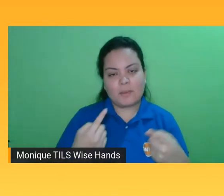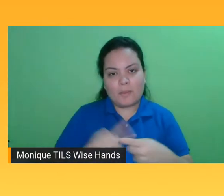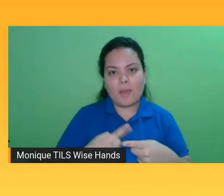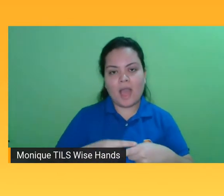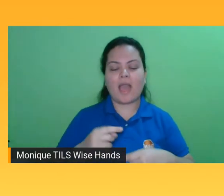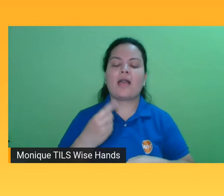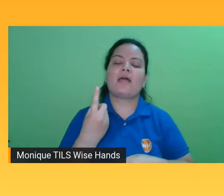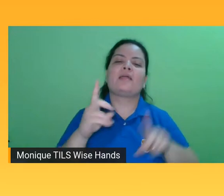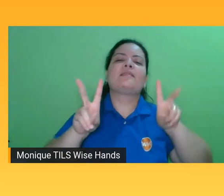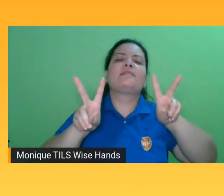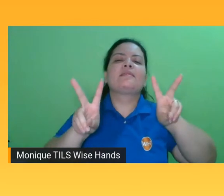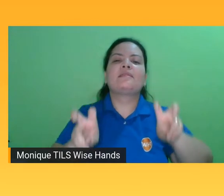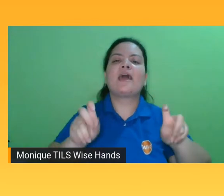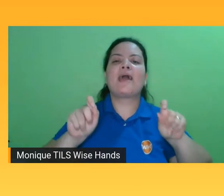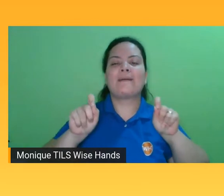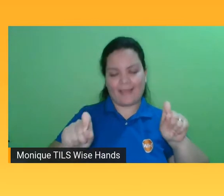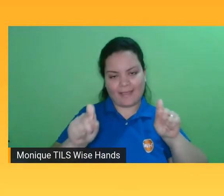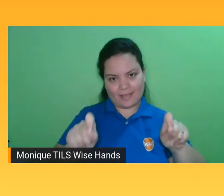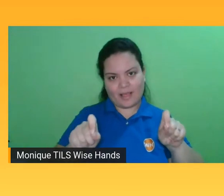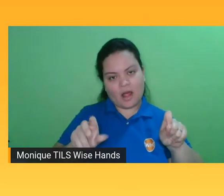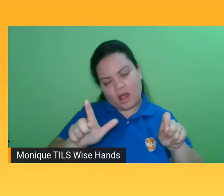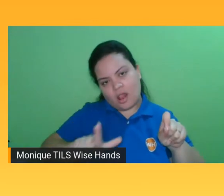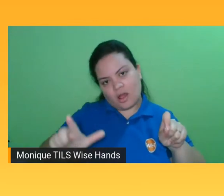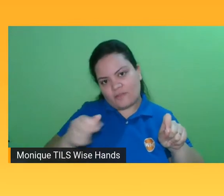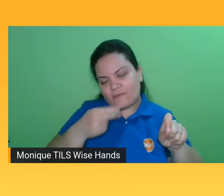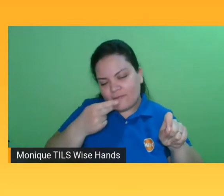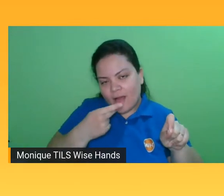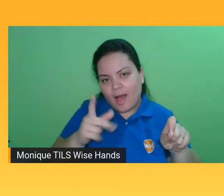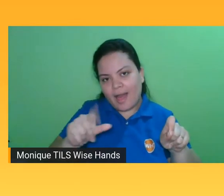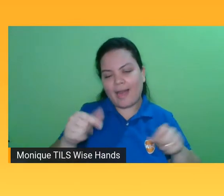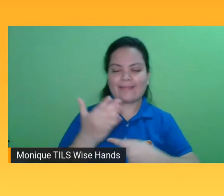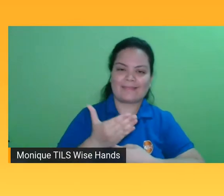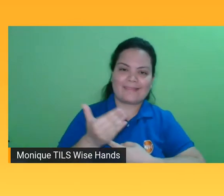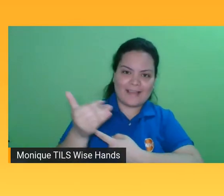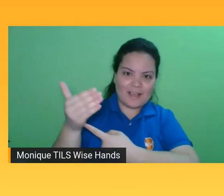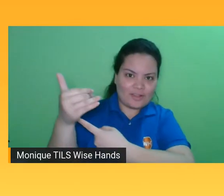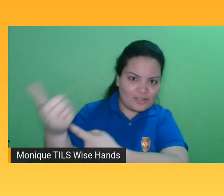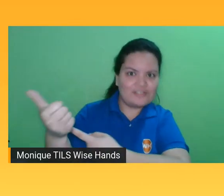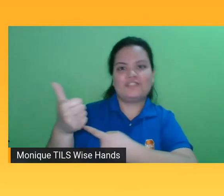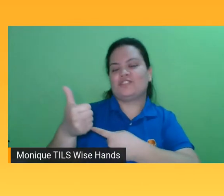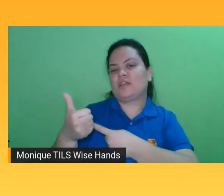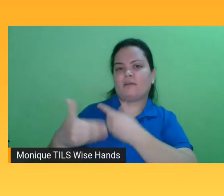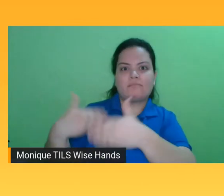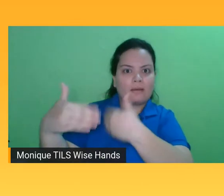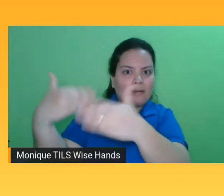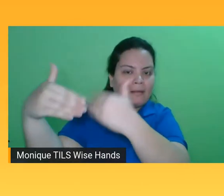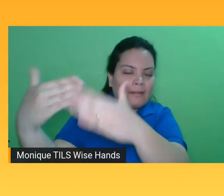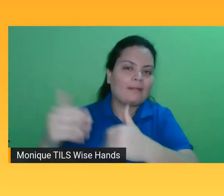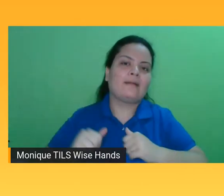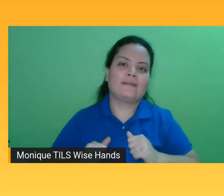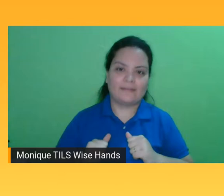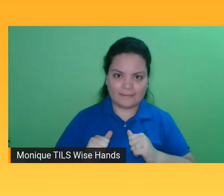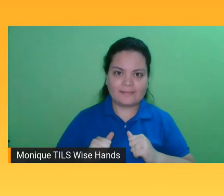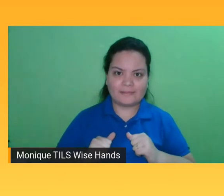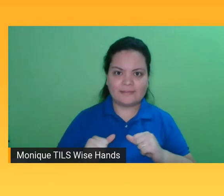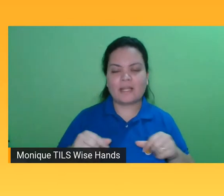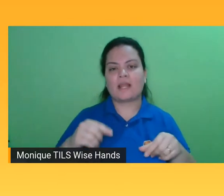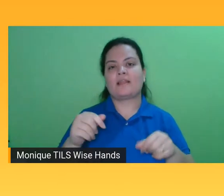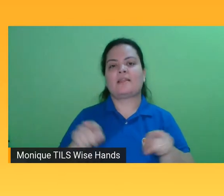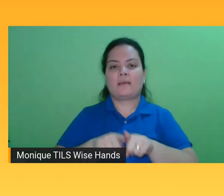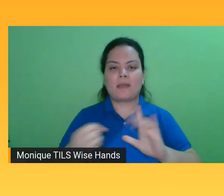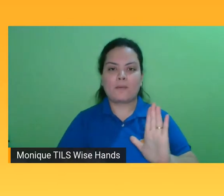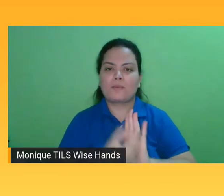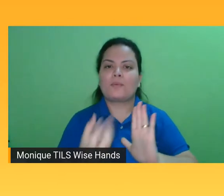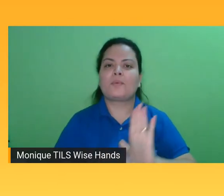temas que a gente vai tratar, além de falar da tecnologia como um todo, o avanço da tecnologia e como o mercado editorial